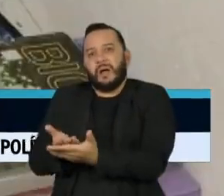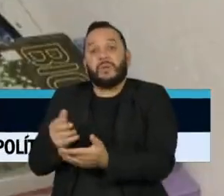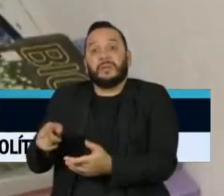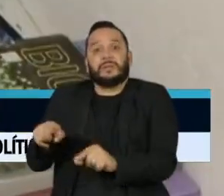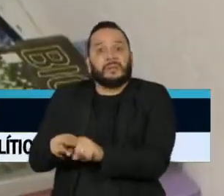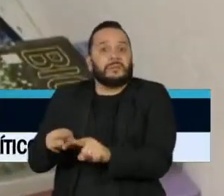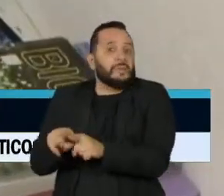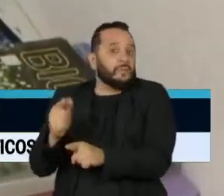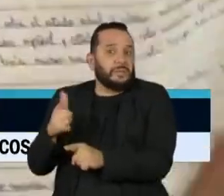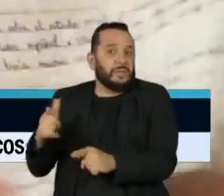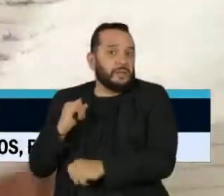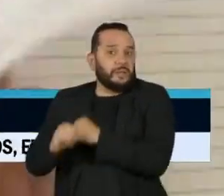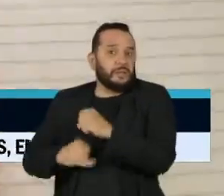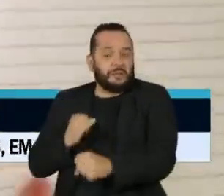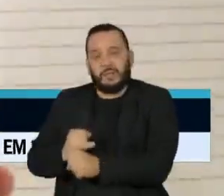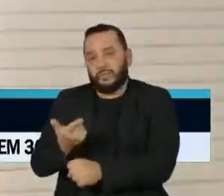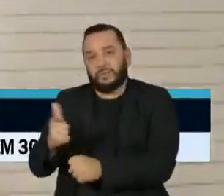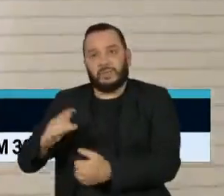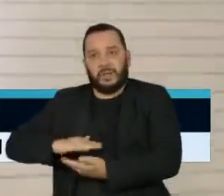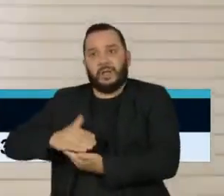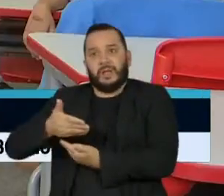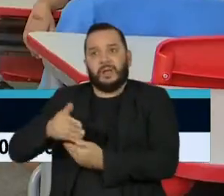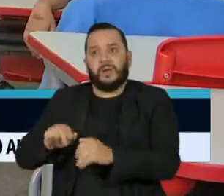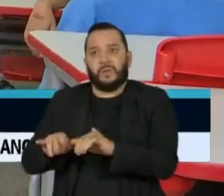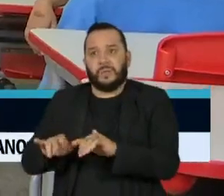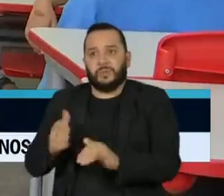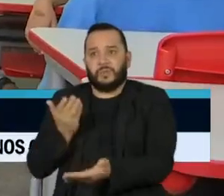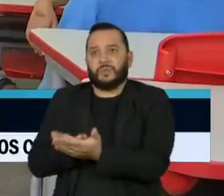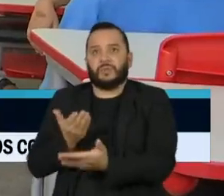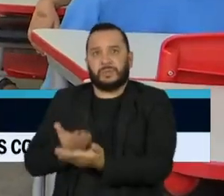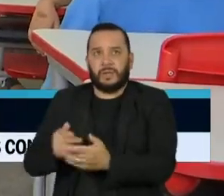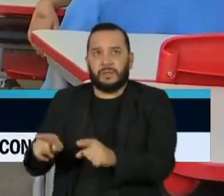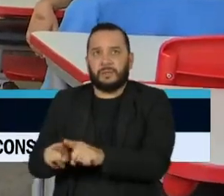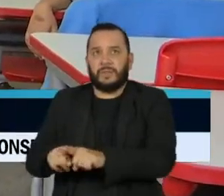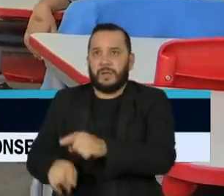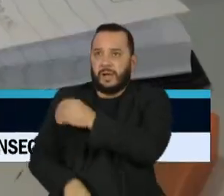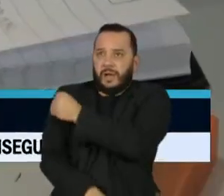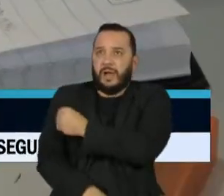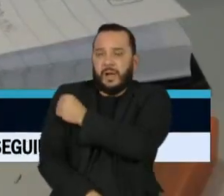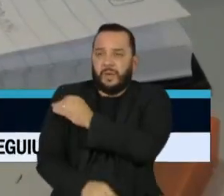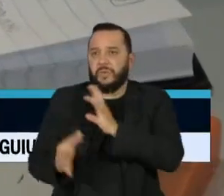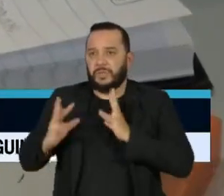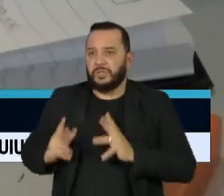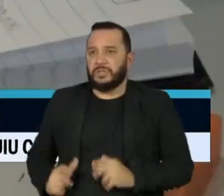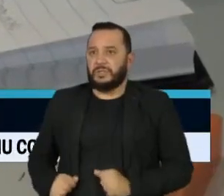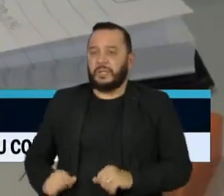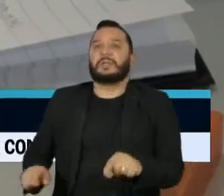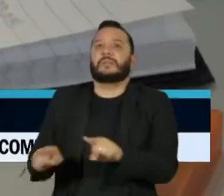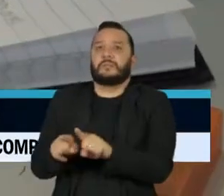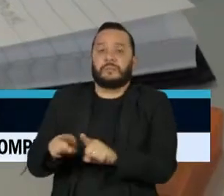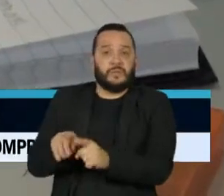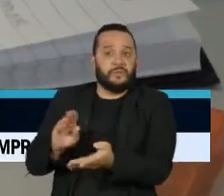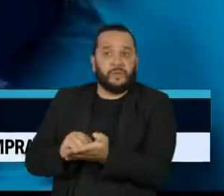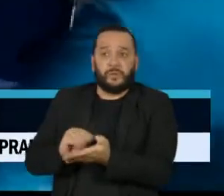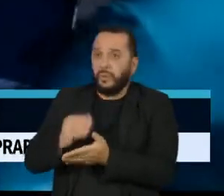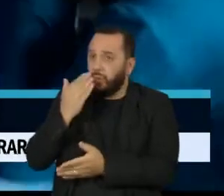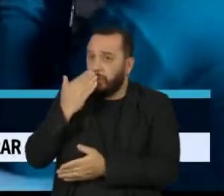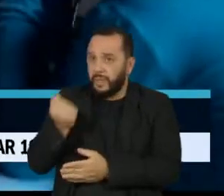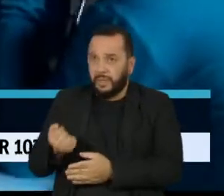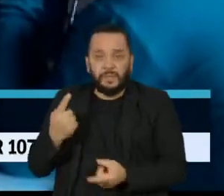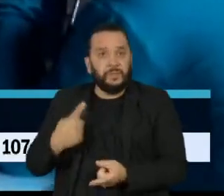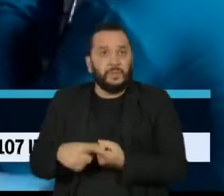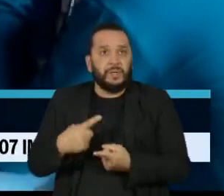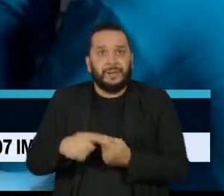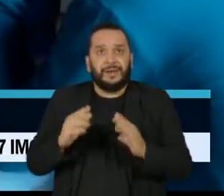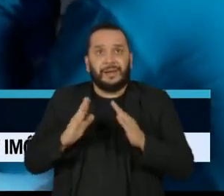internet, de computadores para estudar à distância, de álcool para higienizar as mãos e até de comida, já que ficaram sem